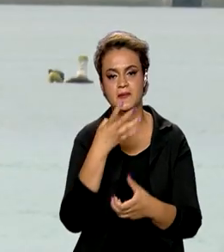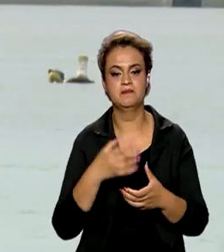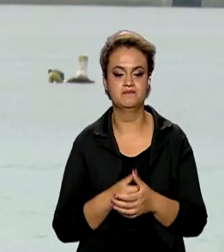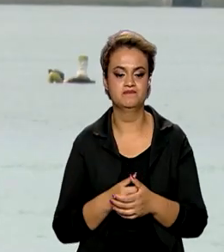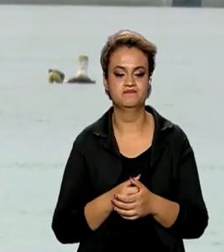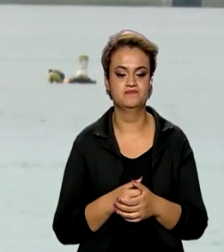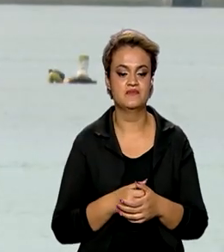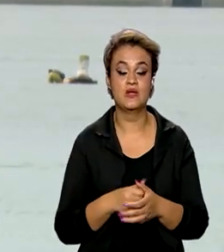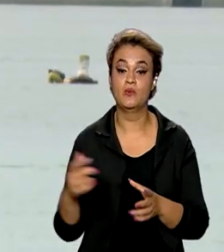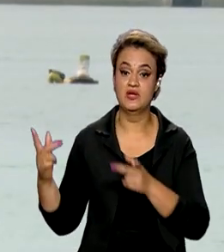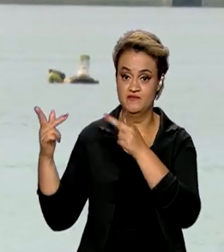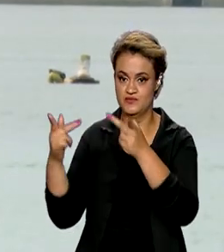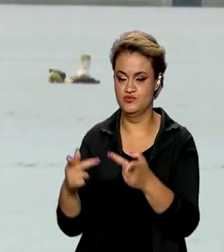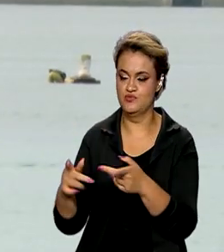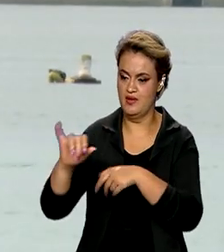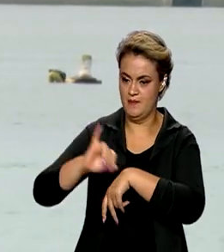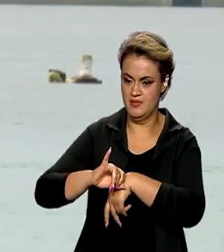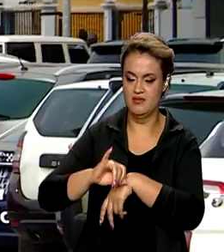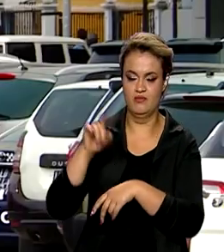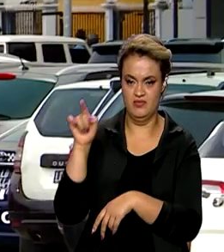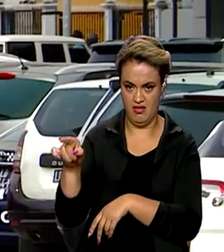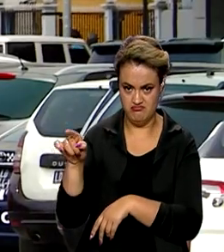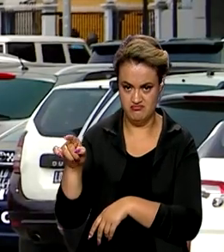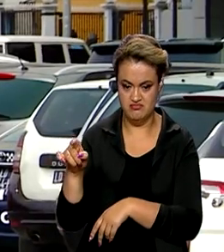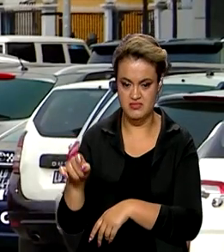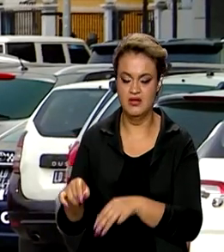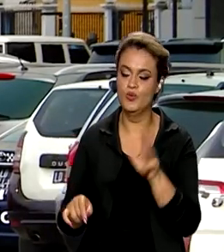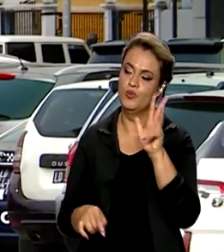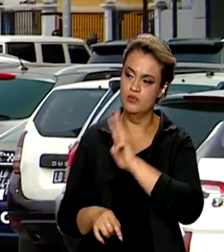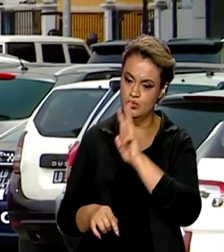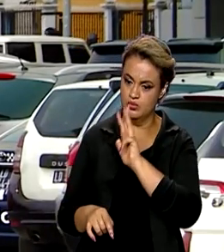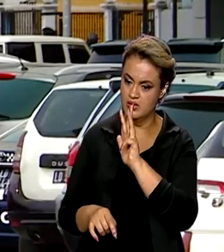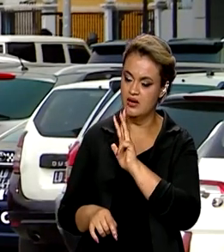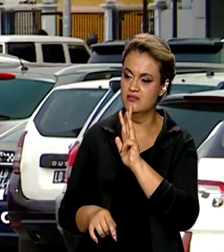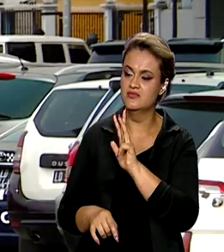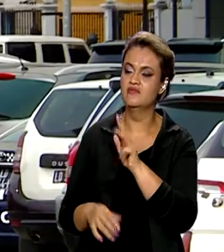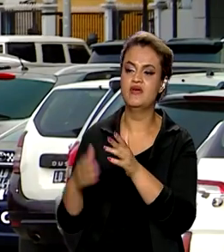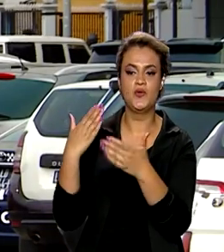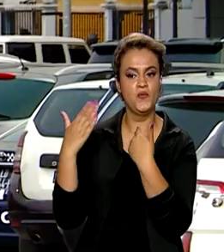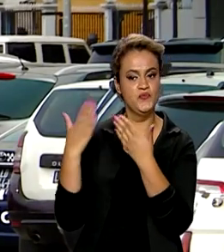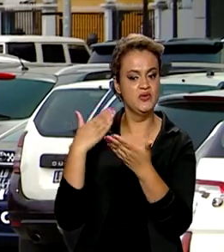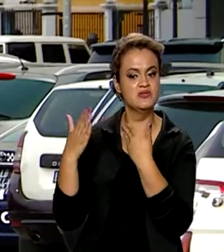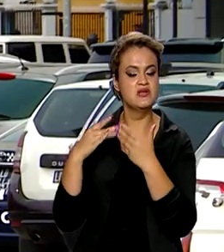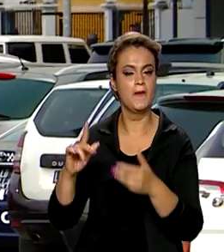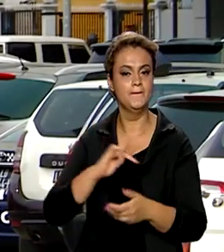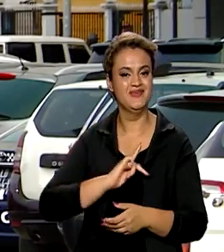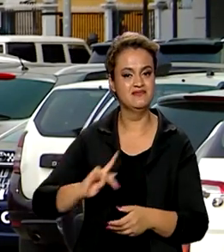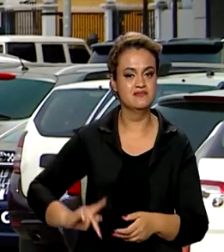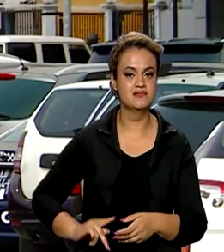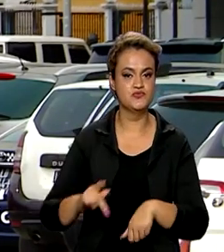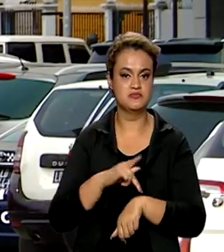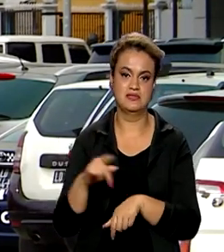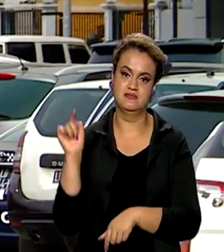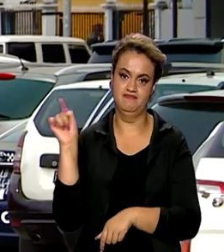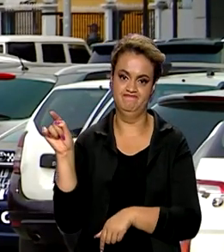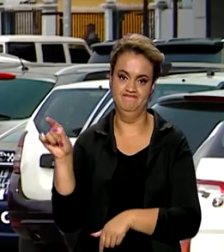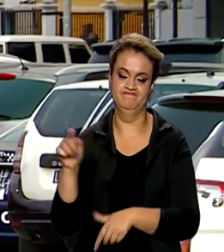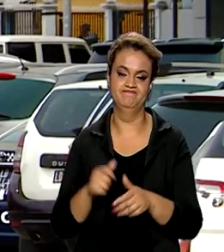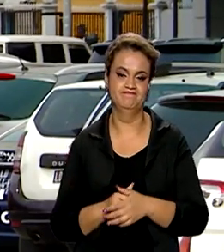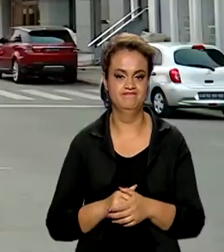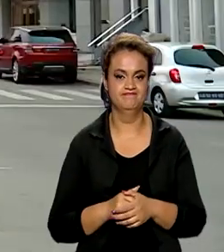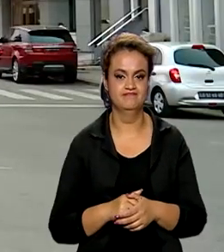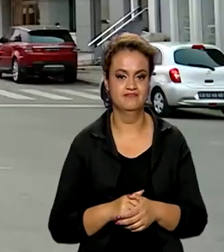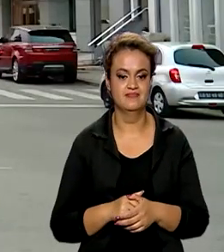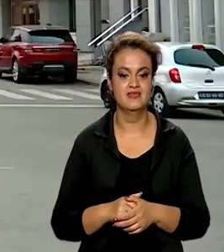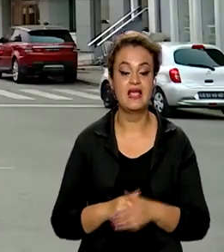Durante a visita à capital Luanda, Luiz Inácio Lula da Silva terá encontros com o presidente angolano, João Manuel Lourenço.